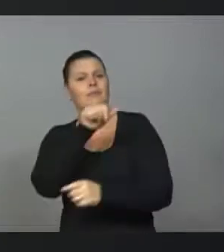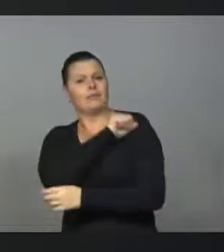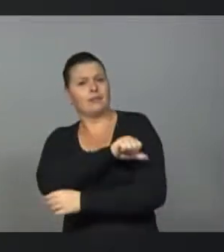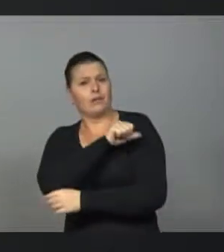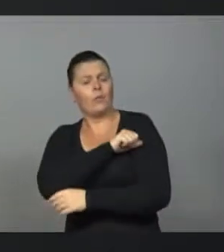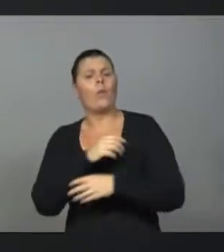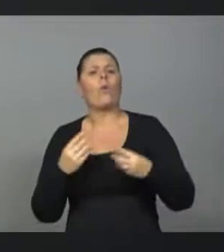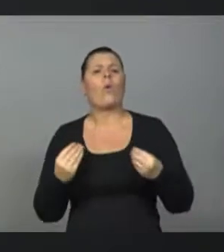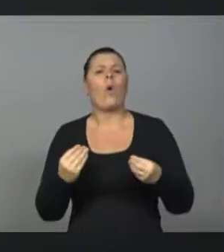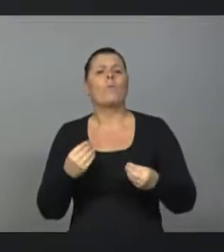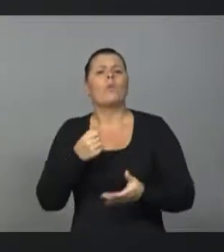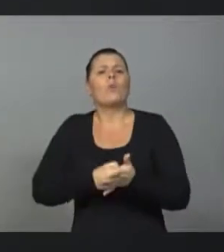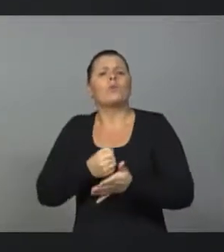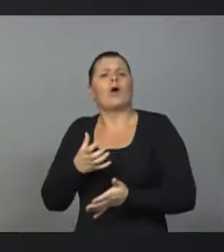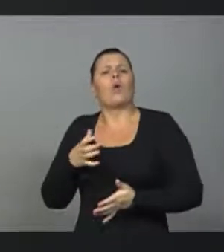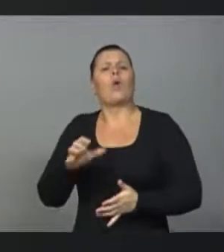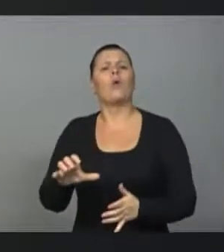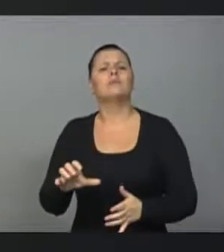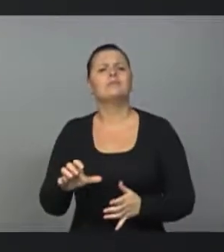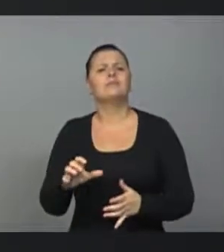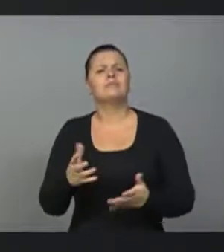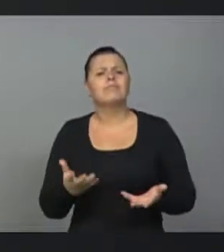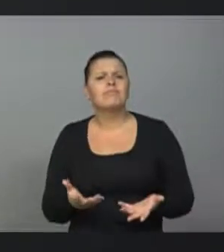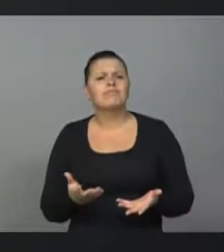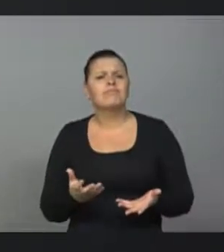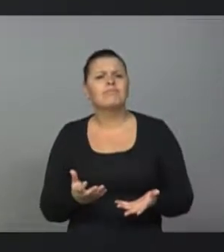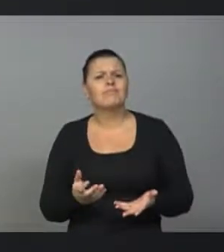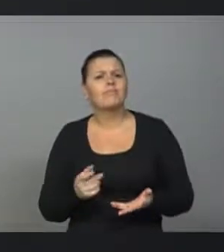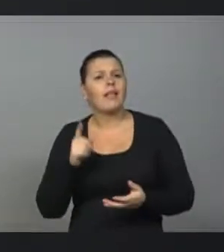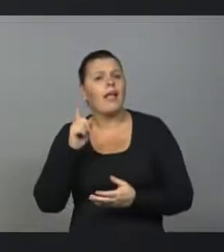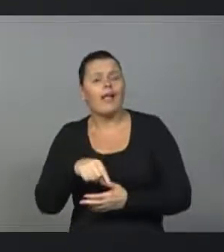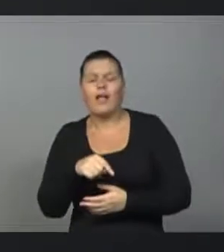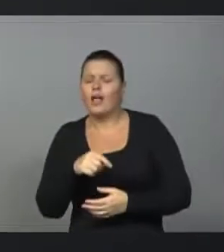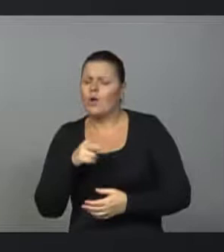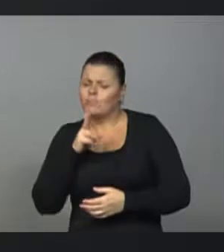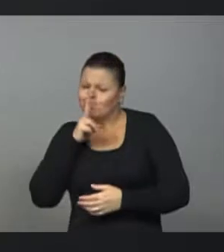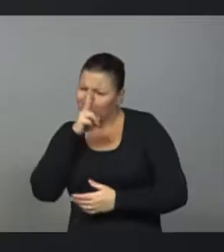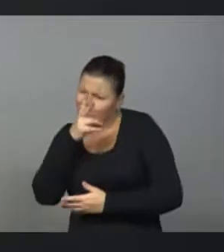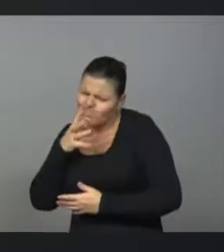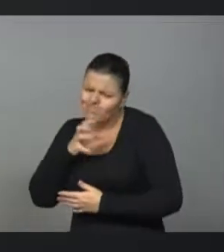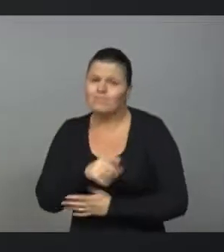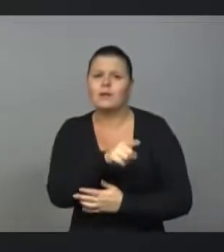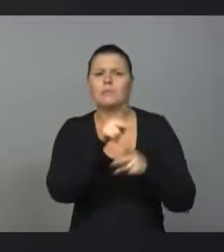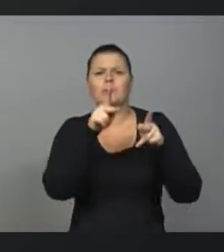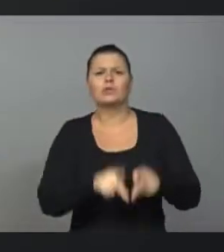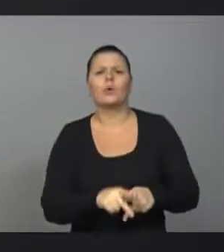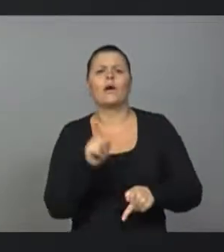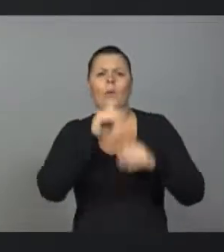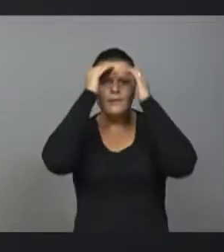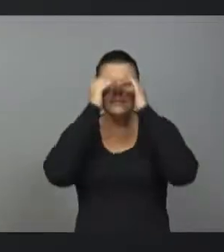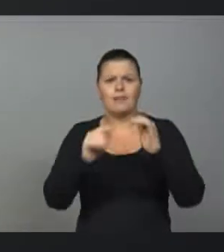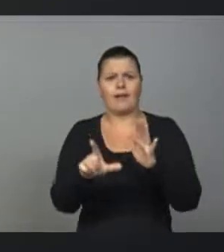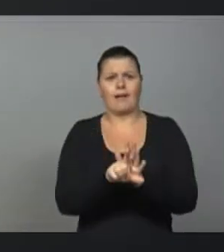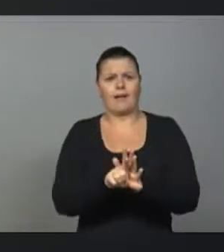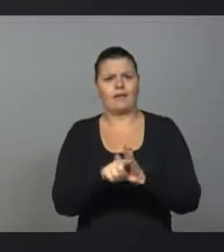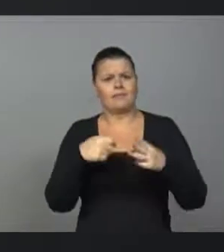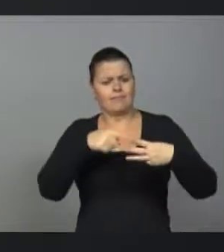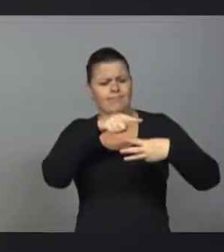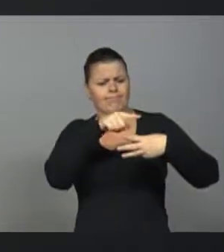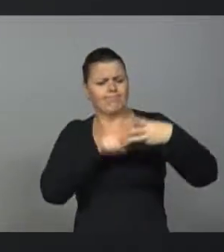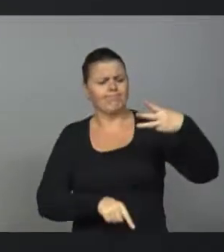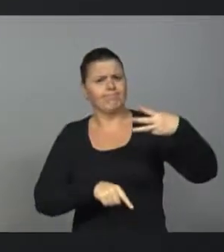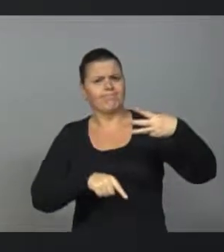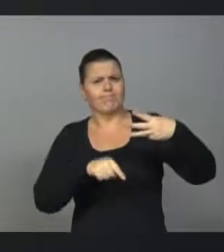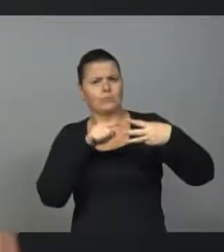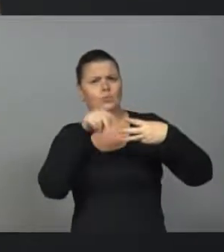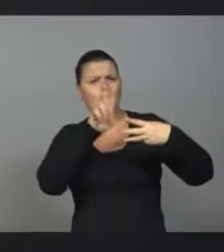se combate com rigor contra o fora da lei, contra a criminalidade, atuando nos três pilares, nos três vértices de